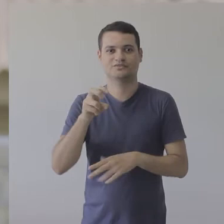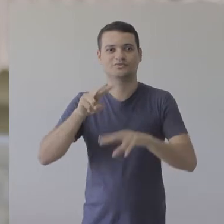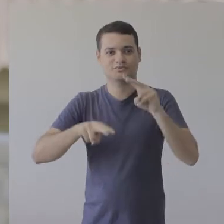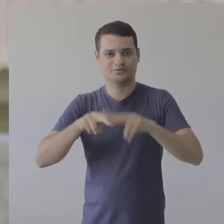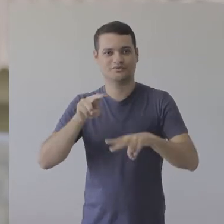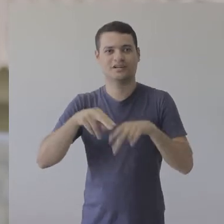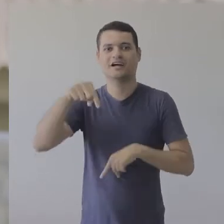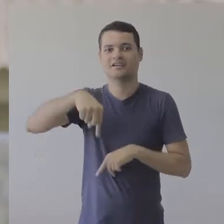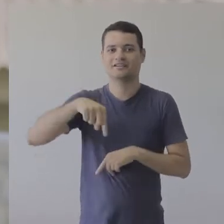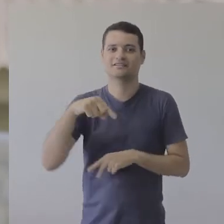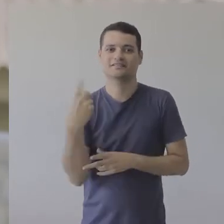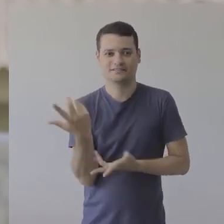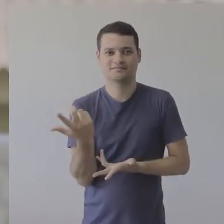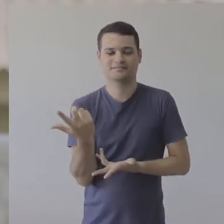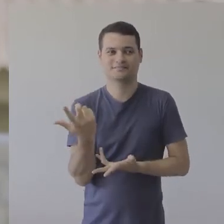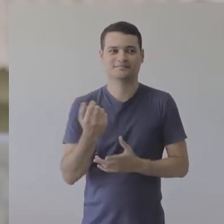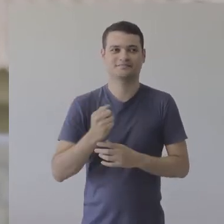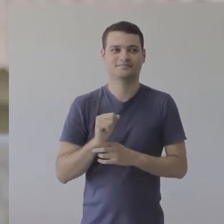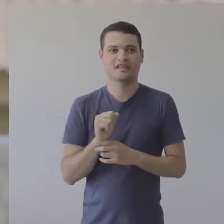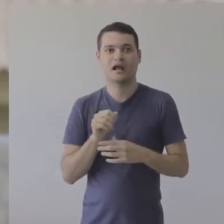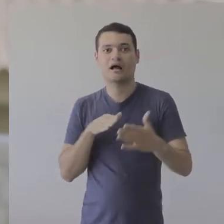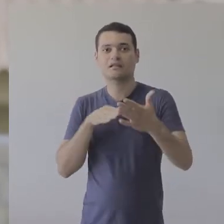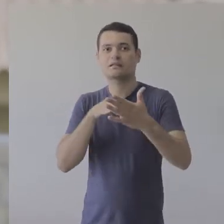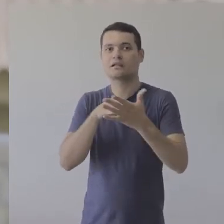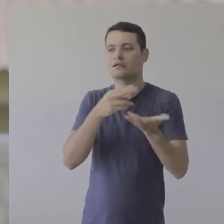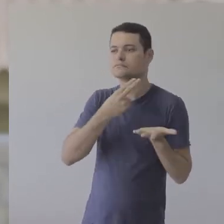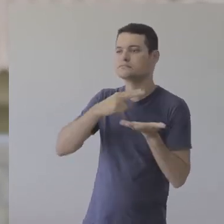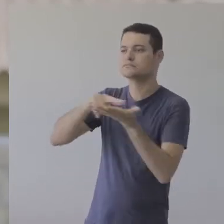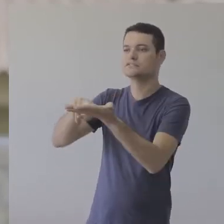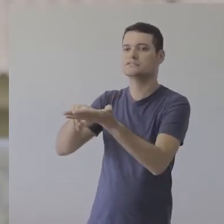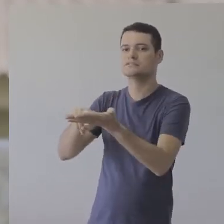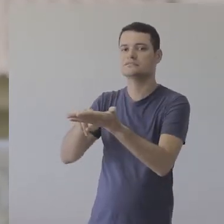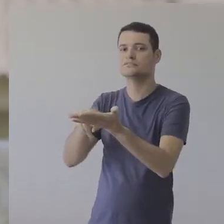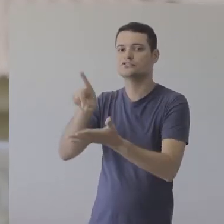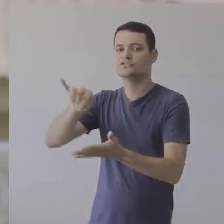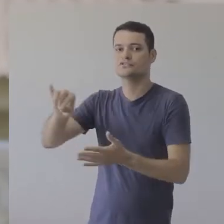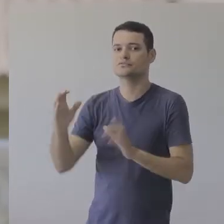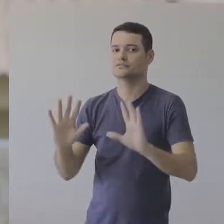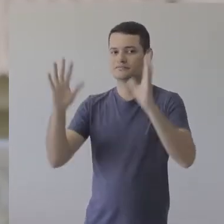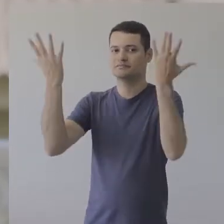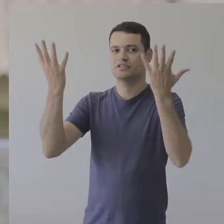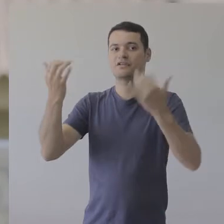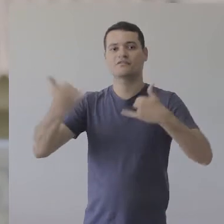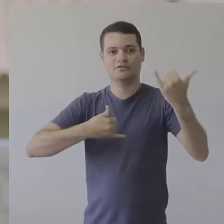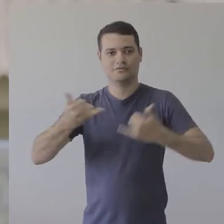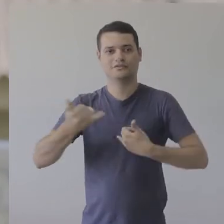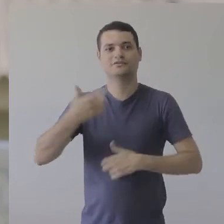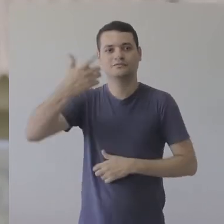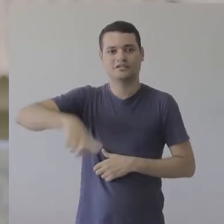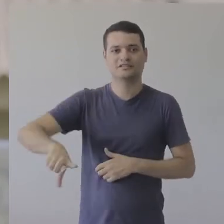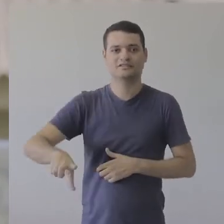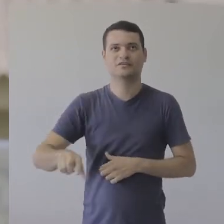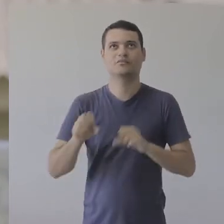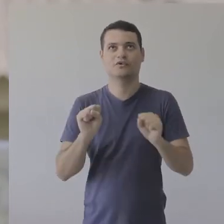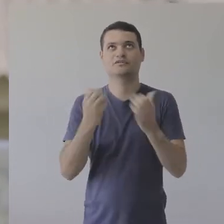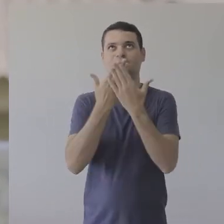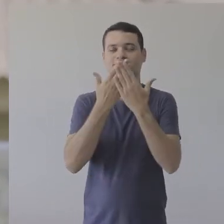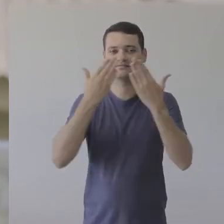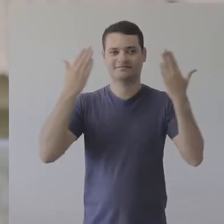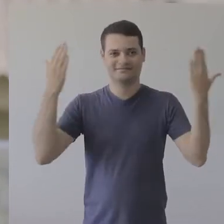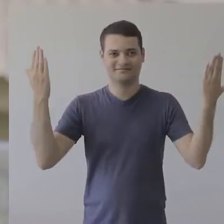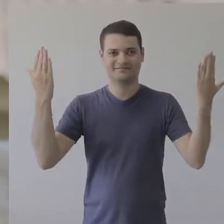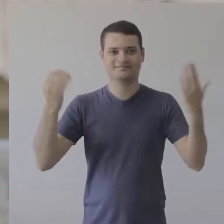Brasil. Inscrições para ouvintes podem ser feitas até a data do evento. Mais informações podem ser obtidas no site conflate